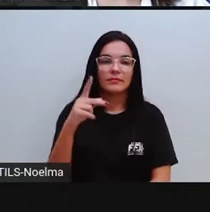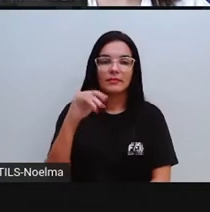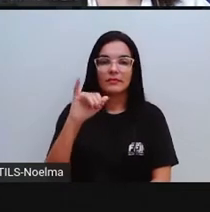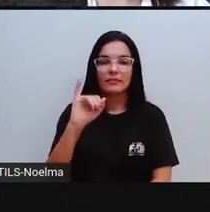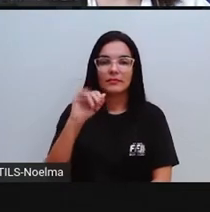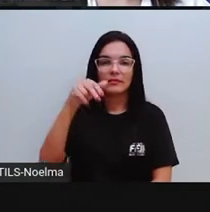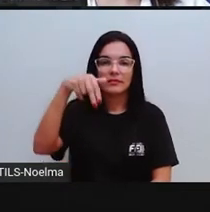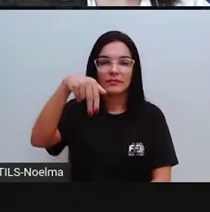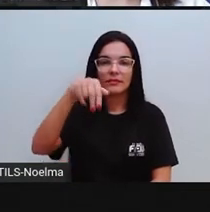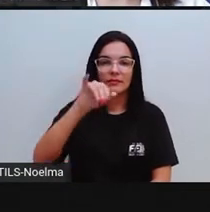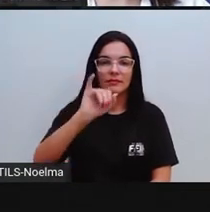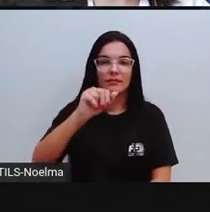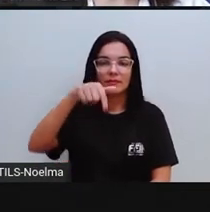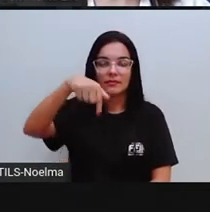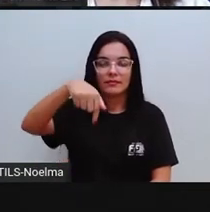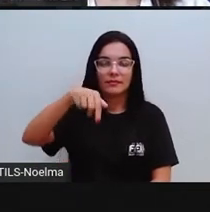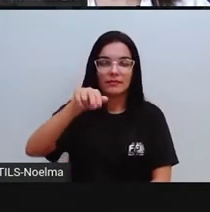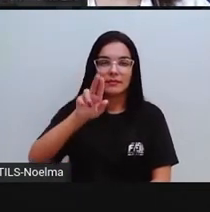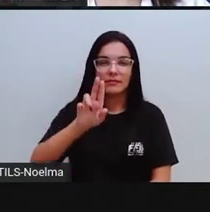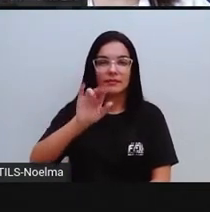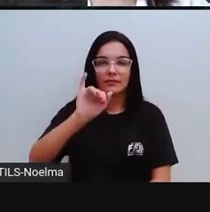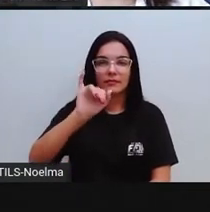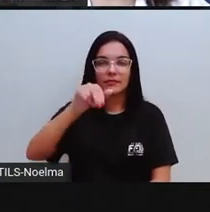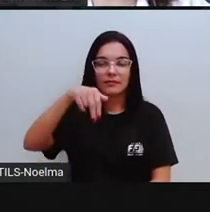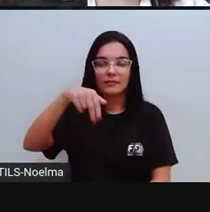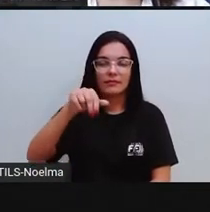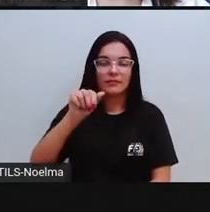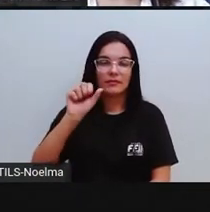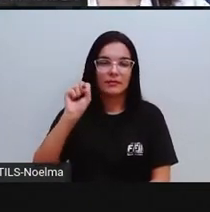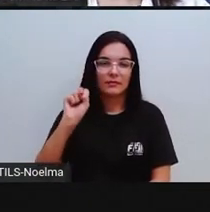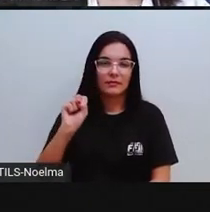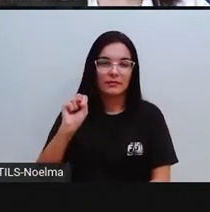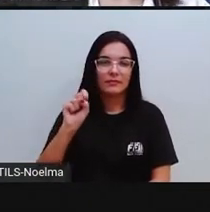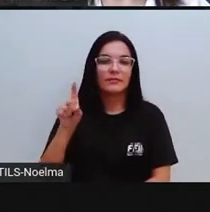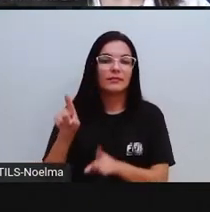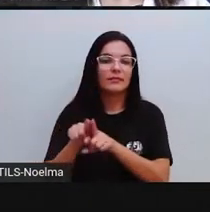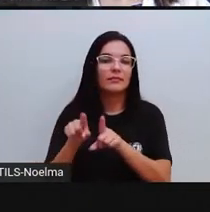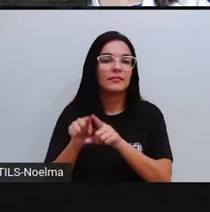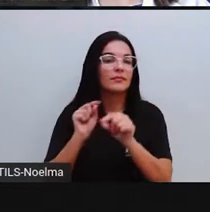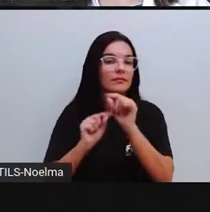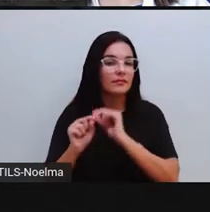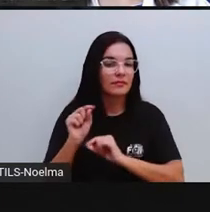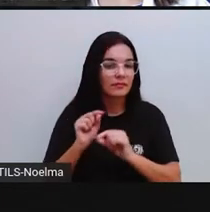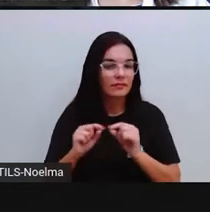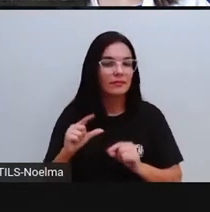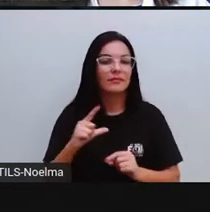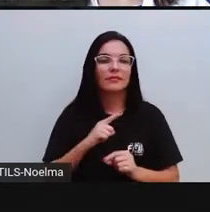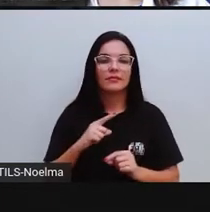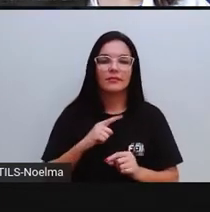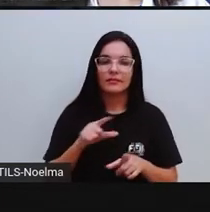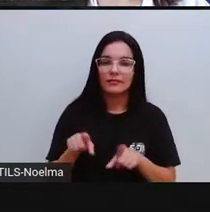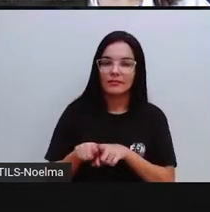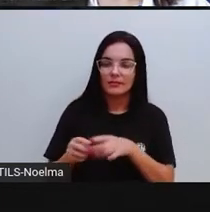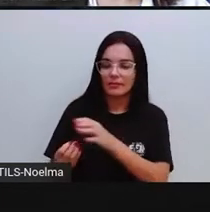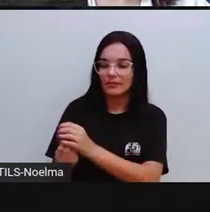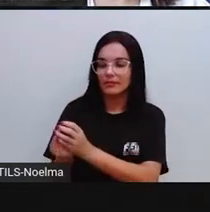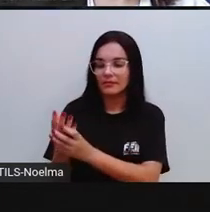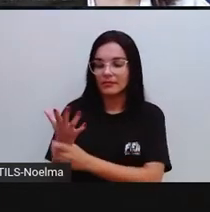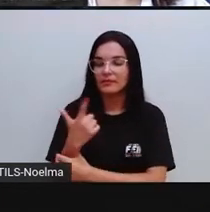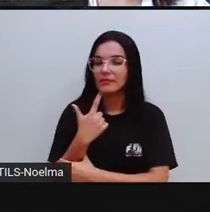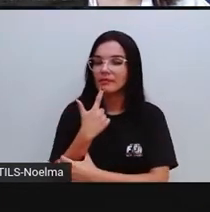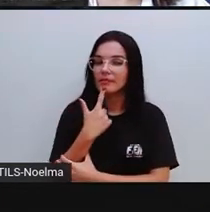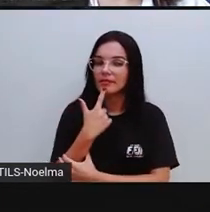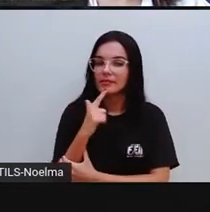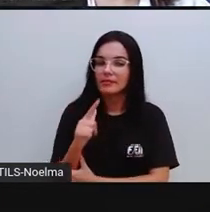chamamos mais de tupi. Inclusive, é daqui que vem, né, a língua tupi,